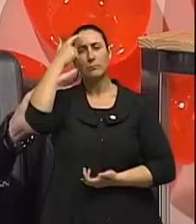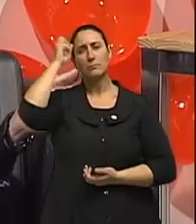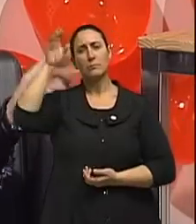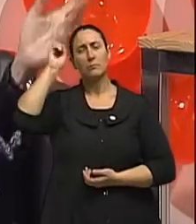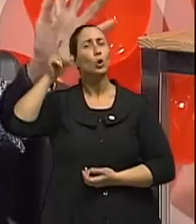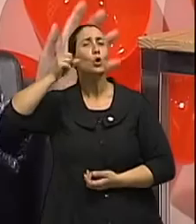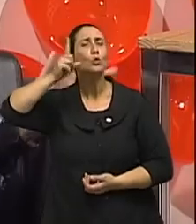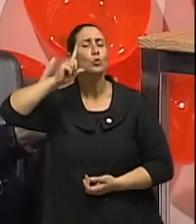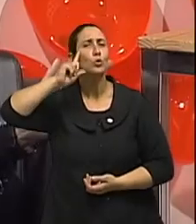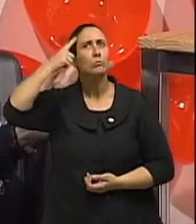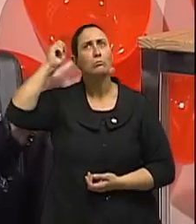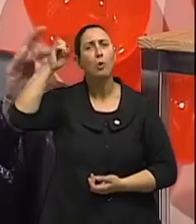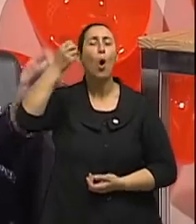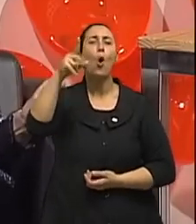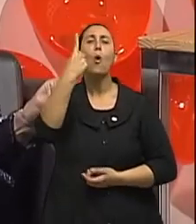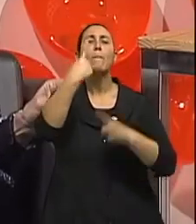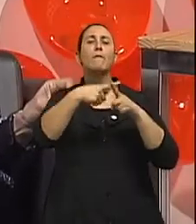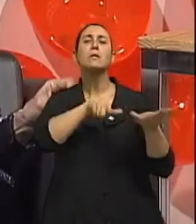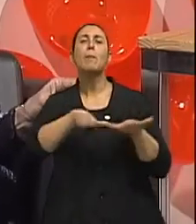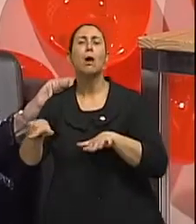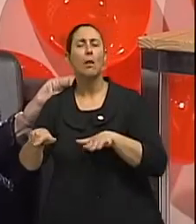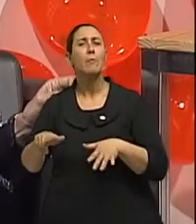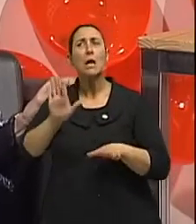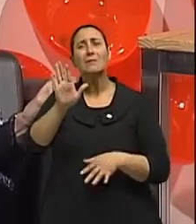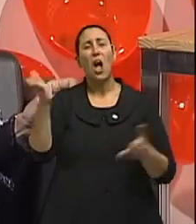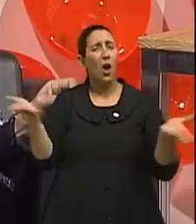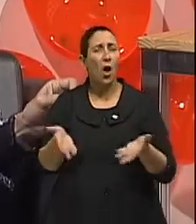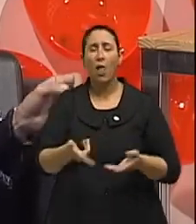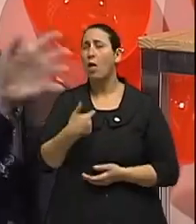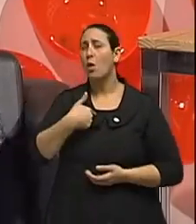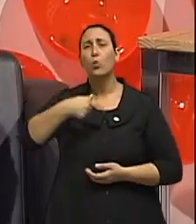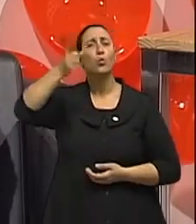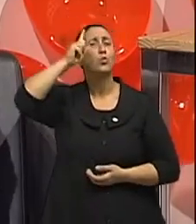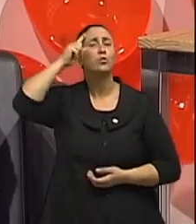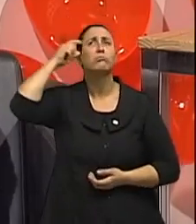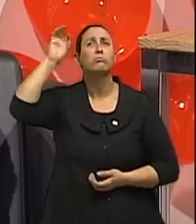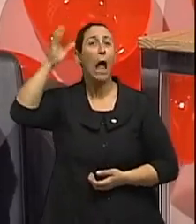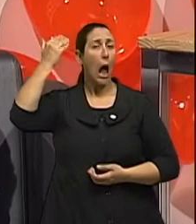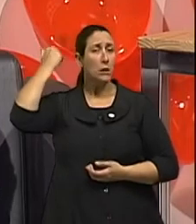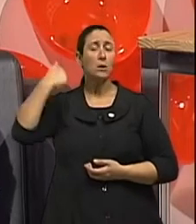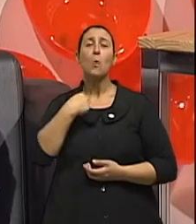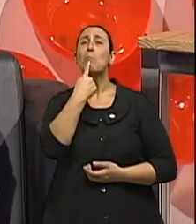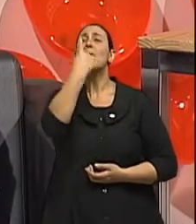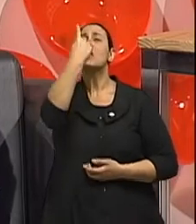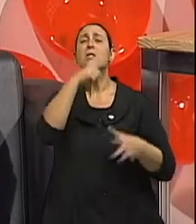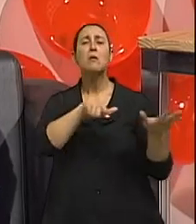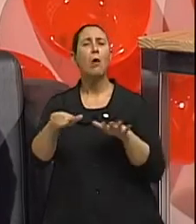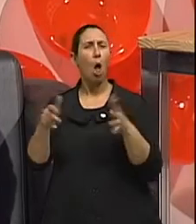dia, ou uma vez por semana. Agora eu tenho dor de cabeça três vezes por semana. Então, nós podemos avaliar sintomas.